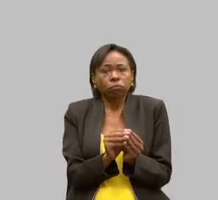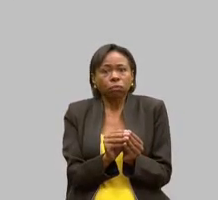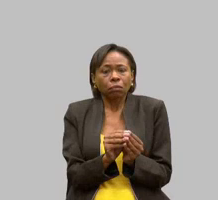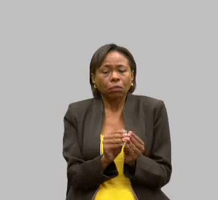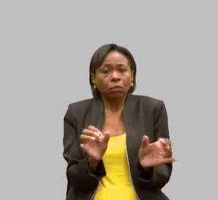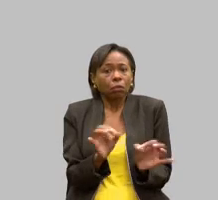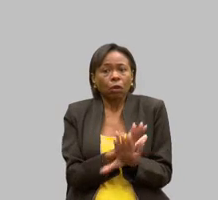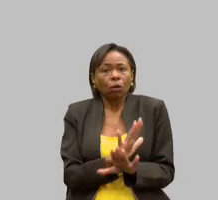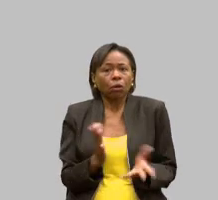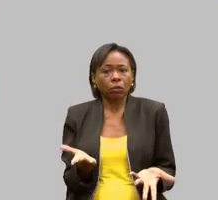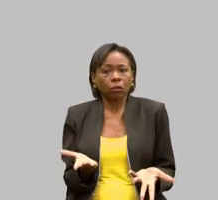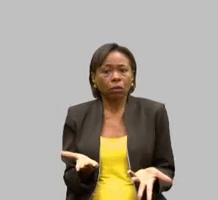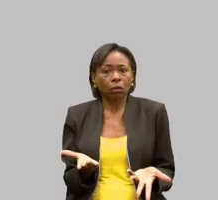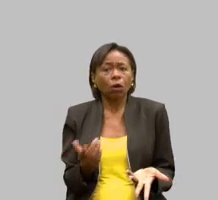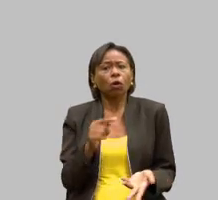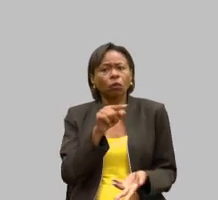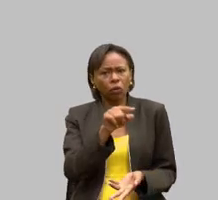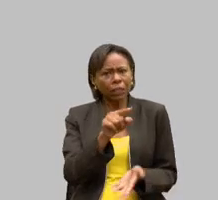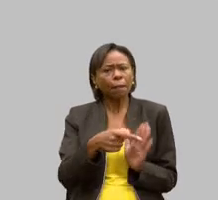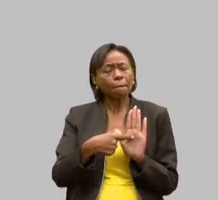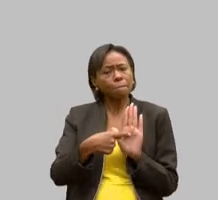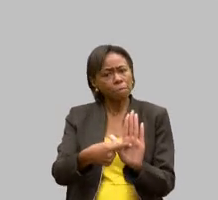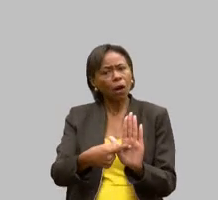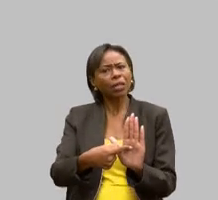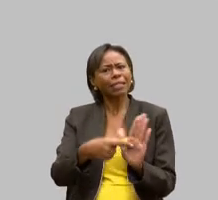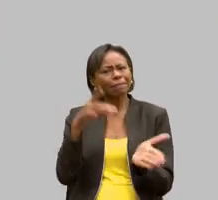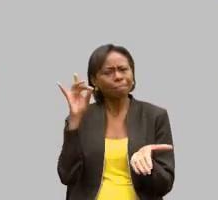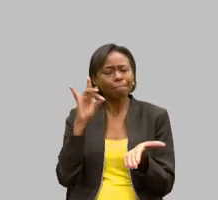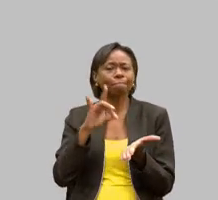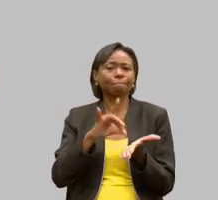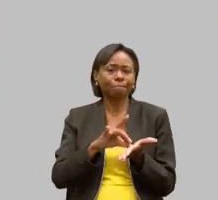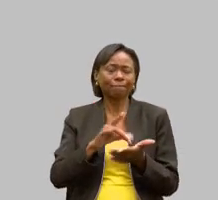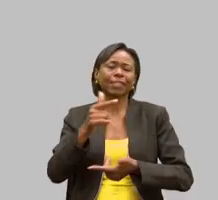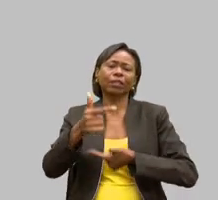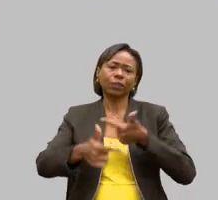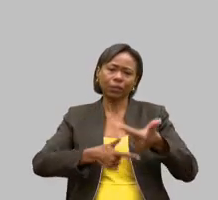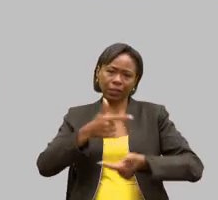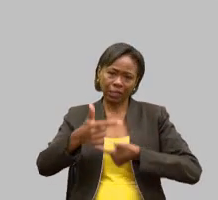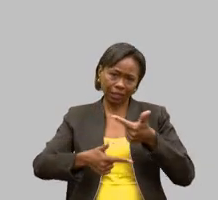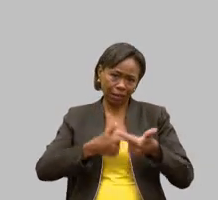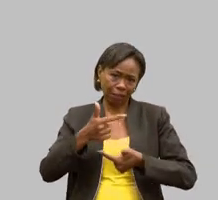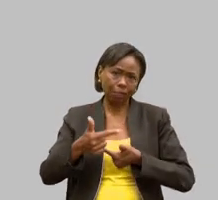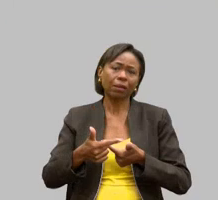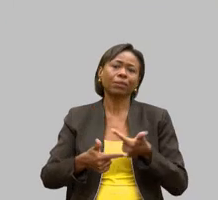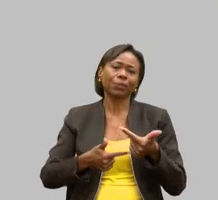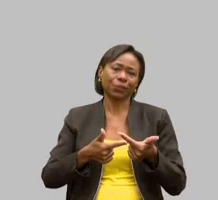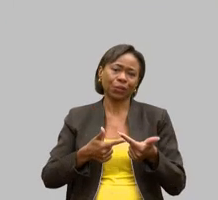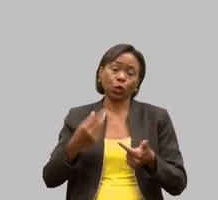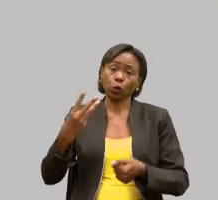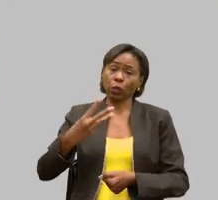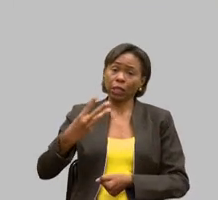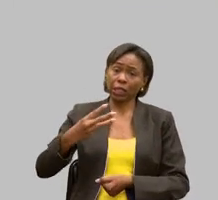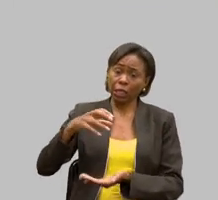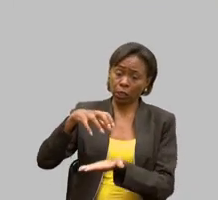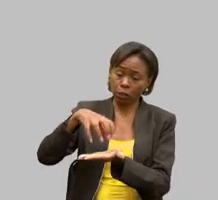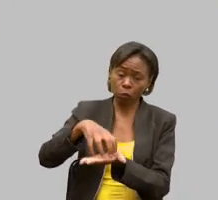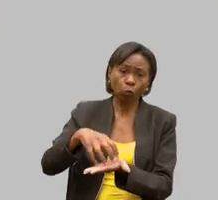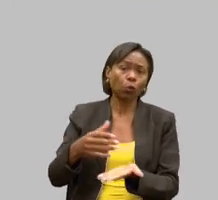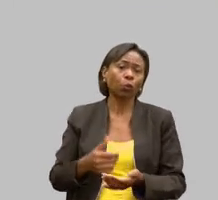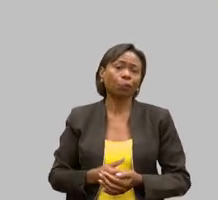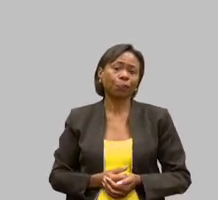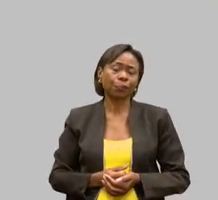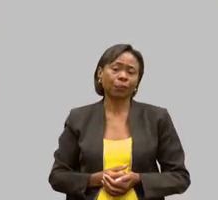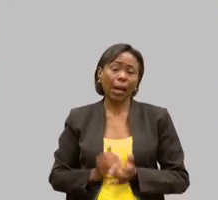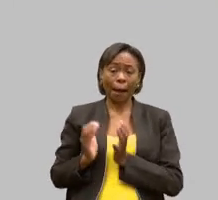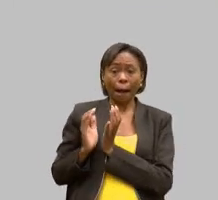mostra de fato o que o trabalho é feito do terceiro setor das APAIs